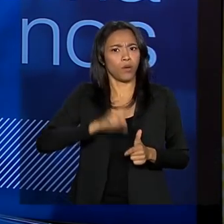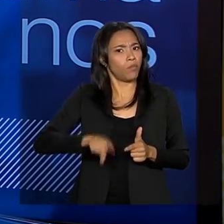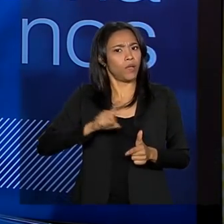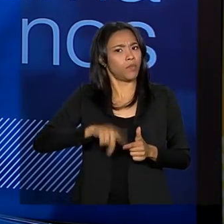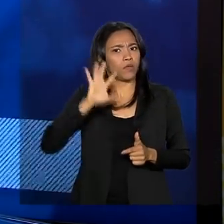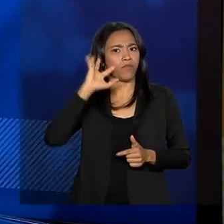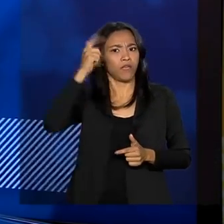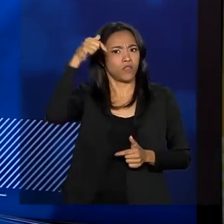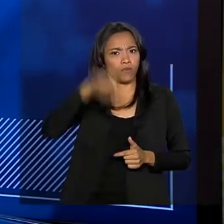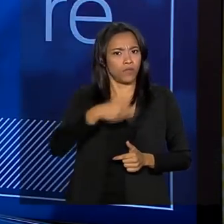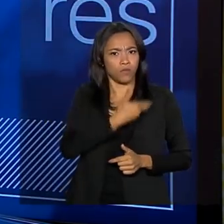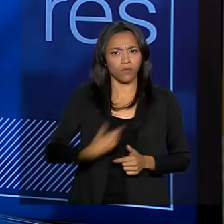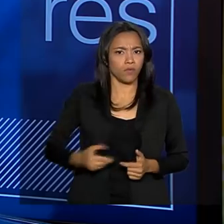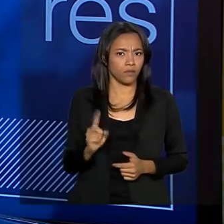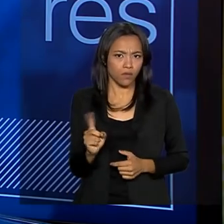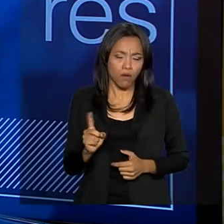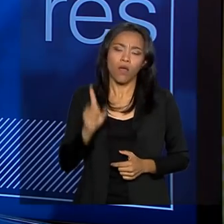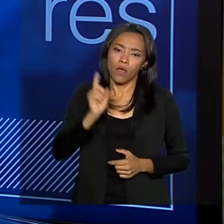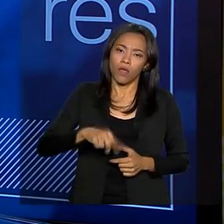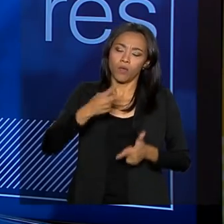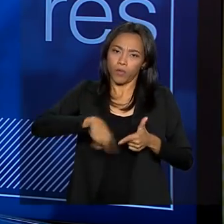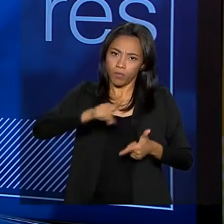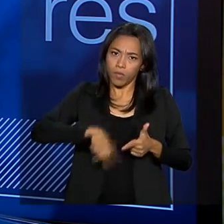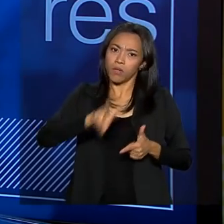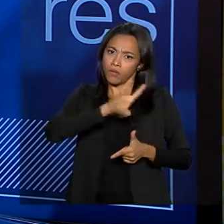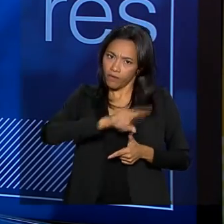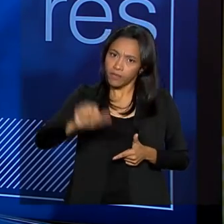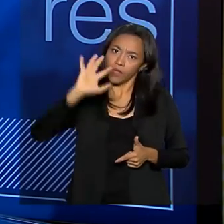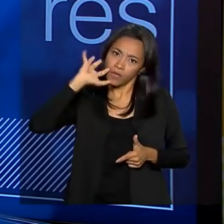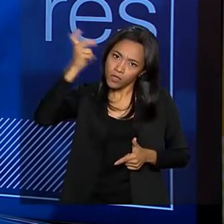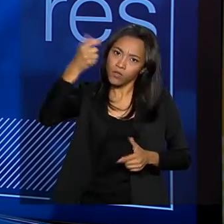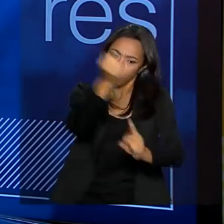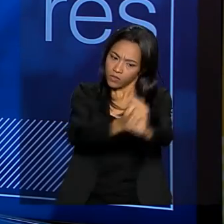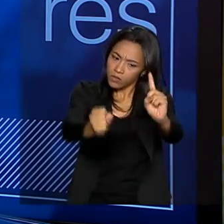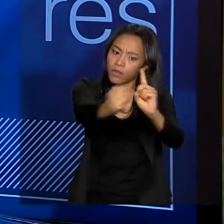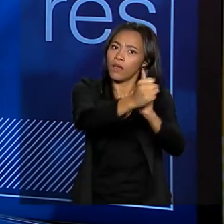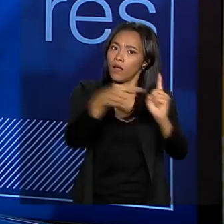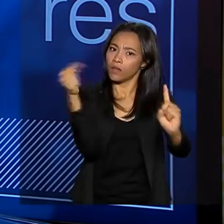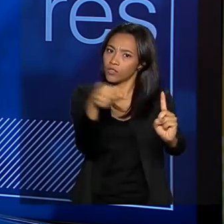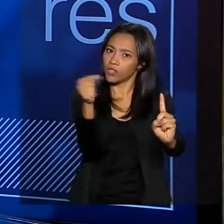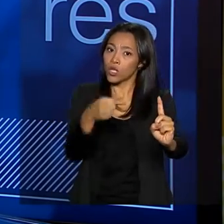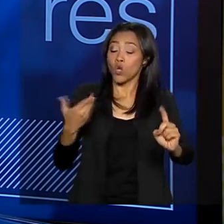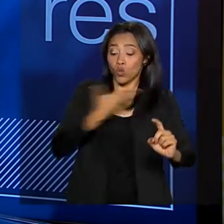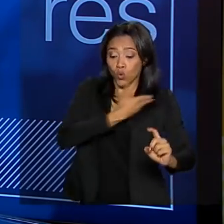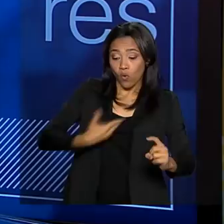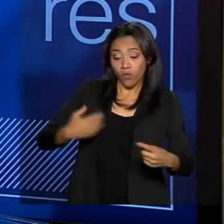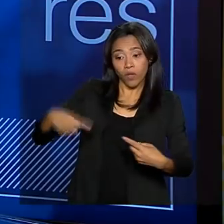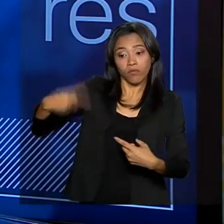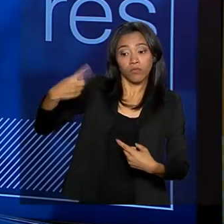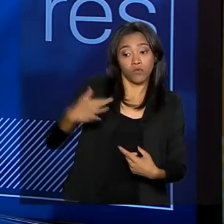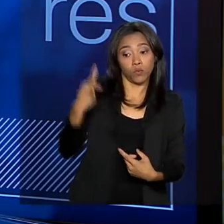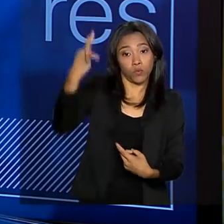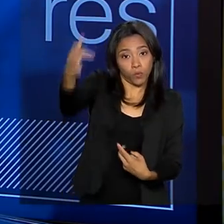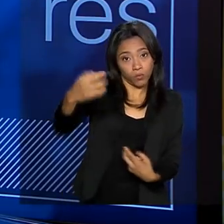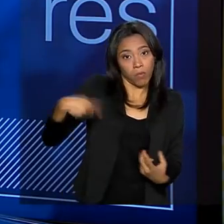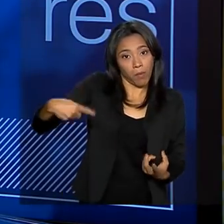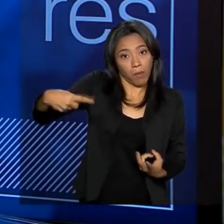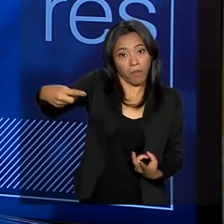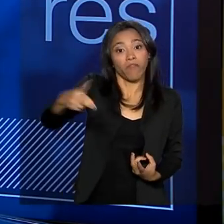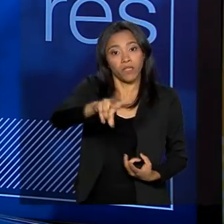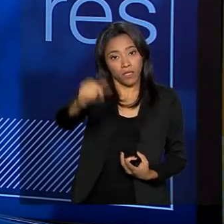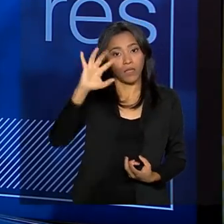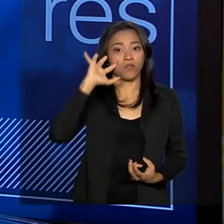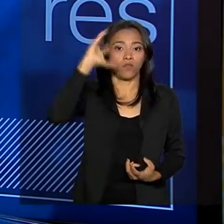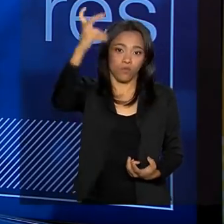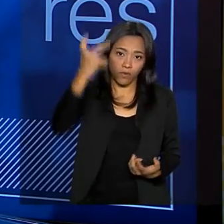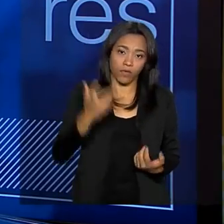resolver neste governo. É um problema que a sociedade vai ter que encarar e os governos este e os vindouros terão que encarar e